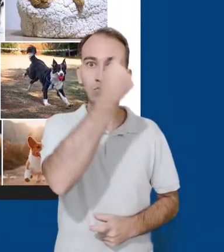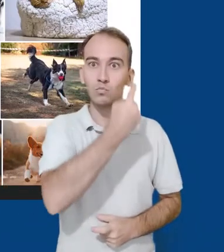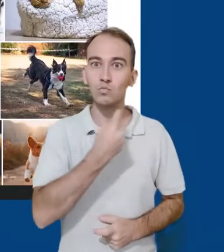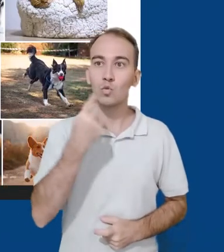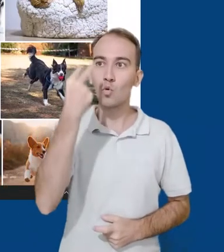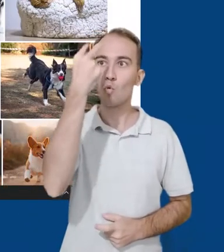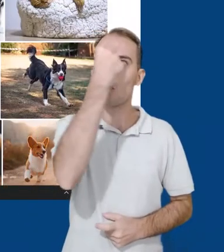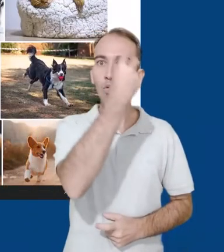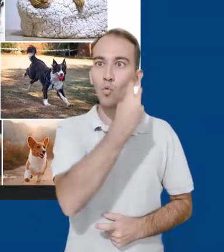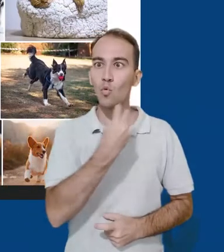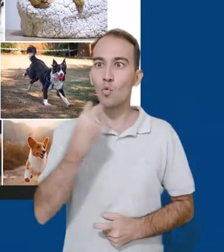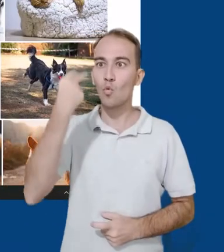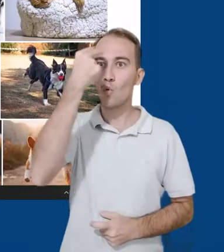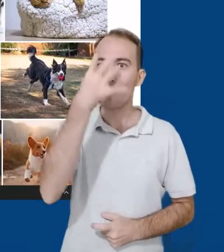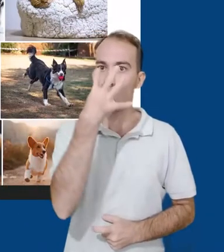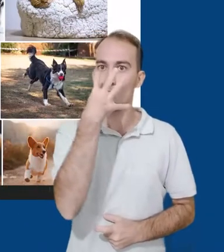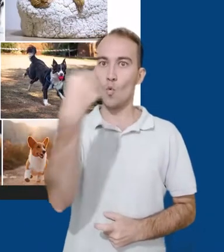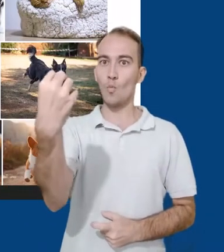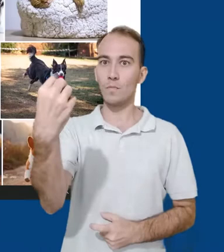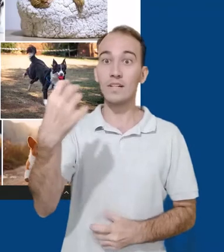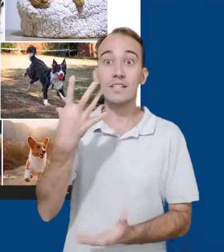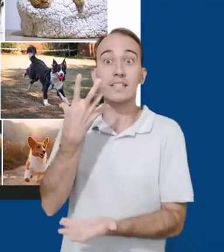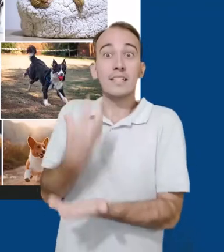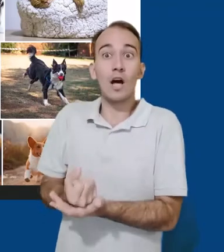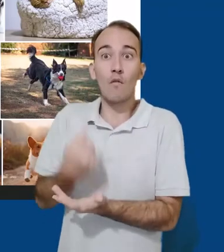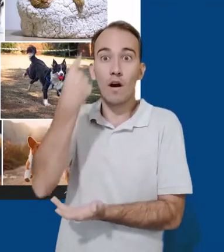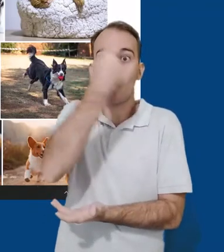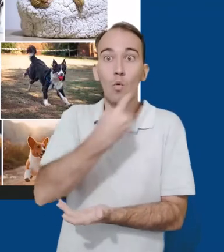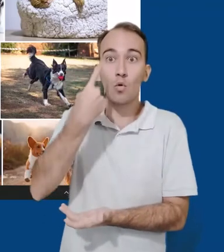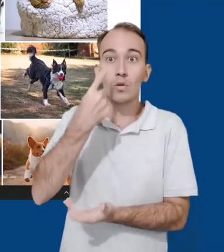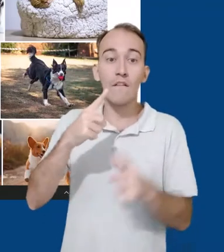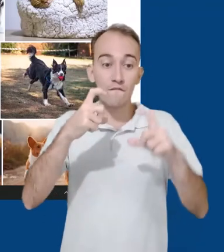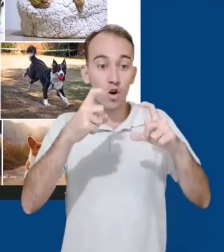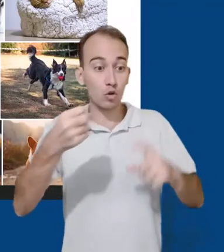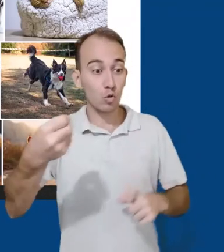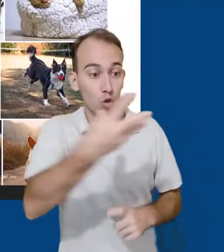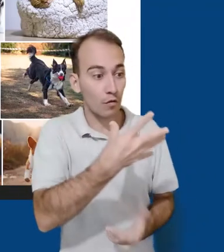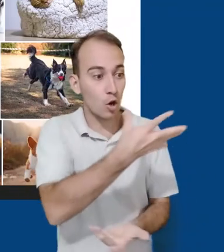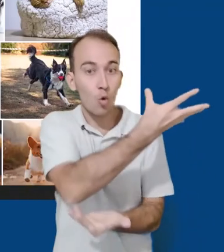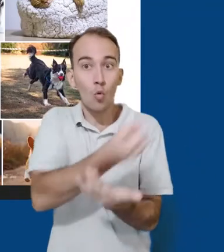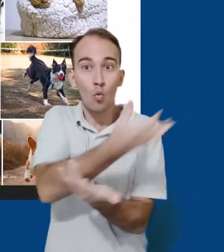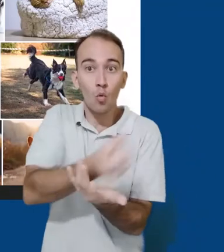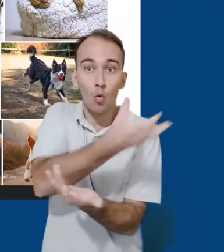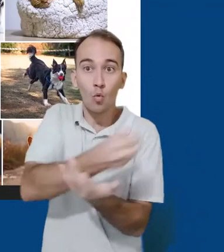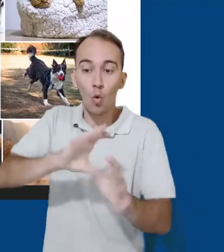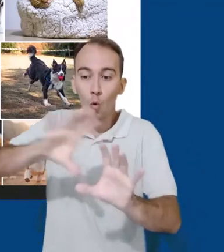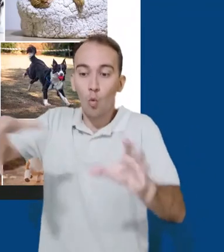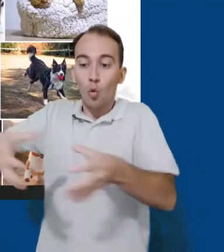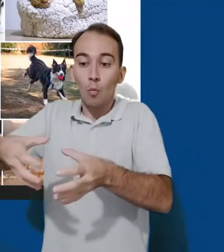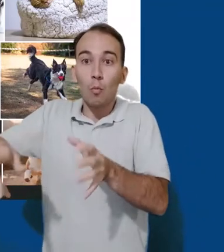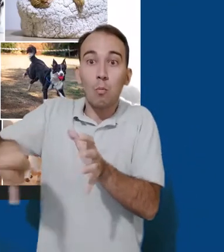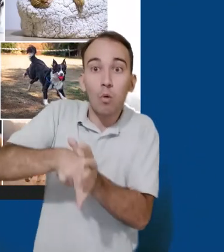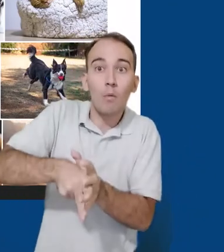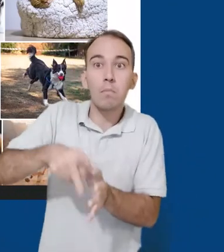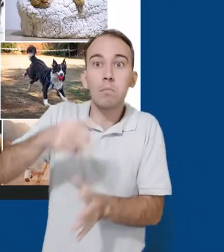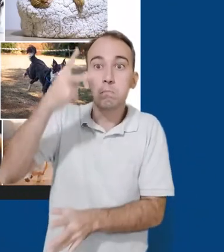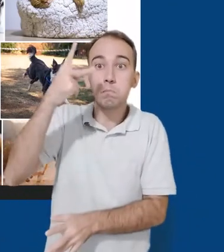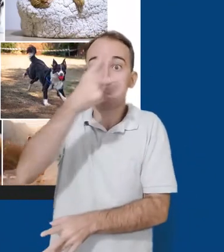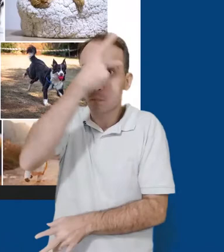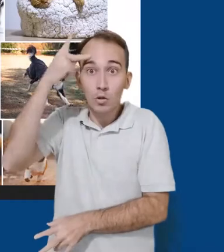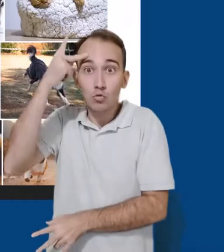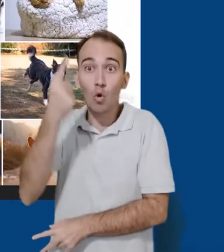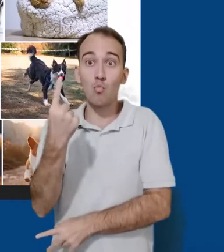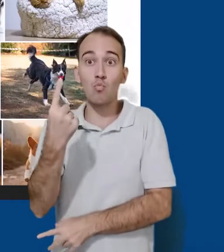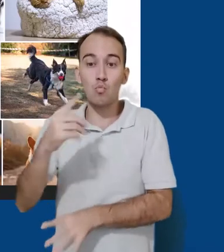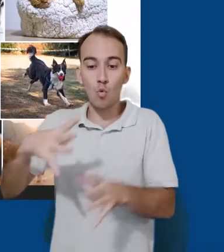lado direito da caixa de pesquisa, também temos a opção de criar com alguns recursos do Google Fotos e a